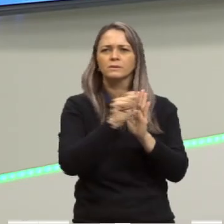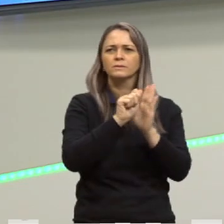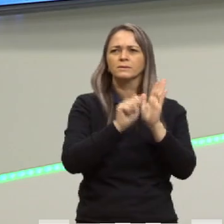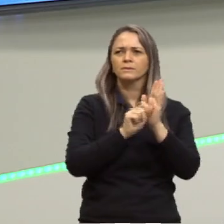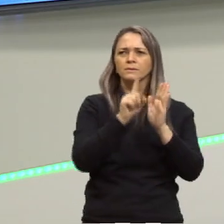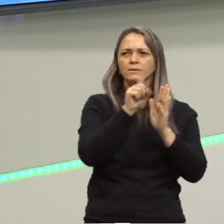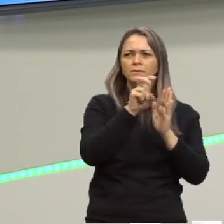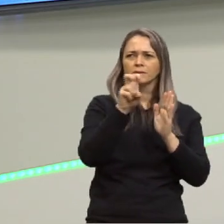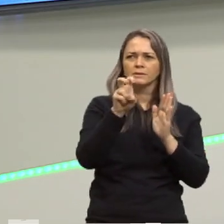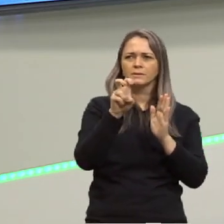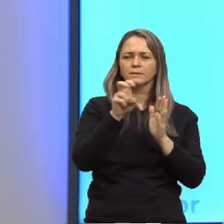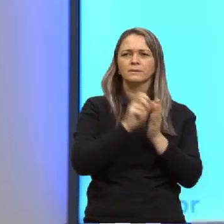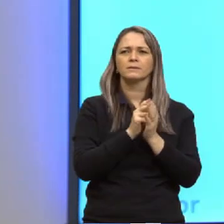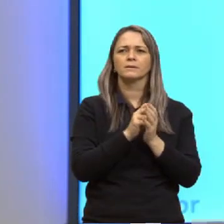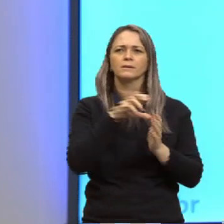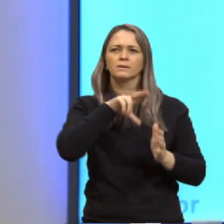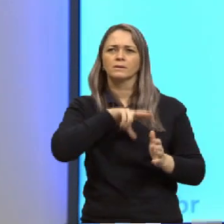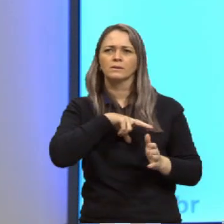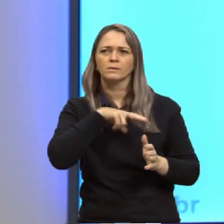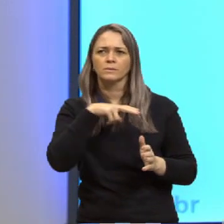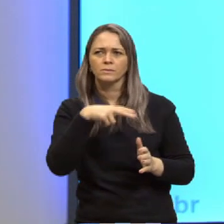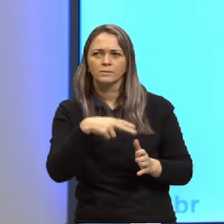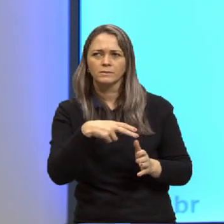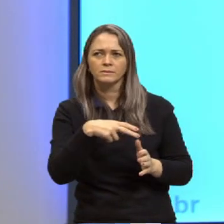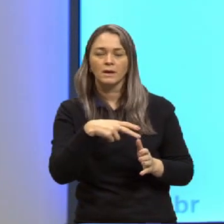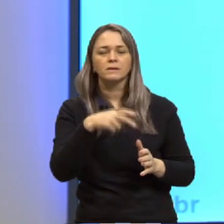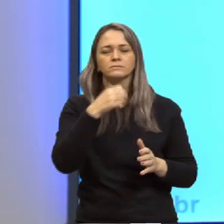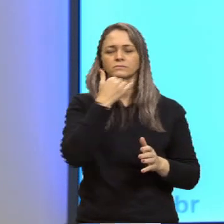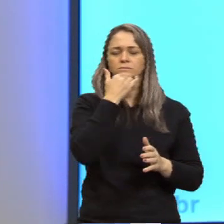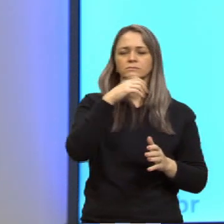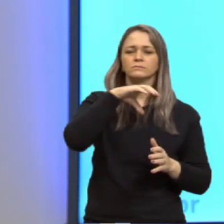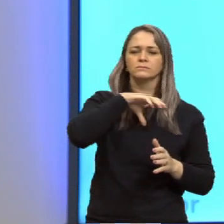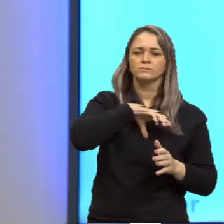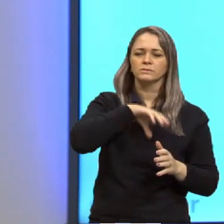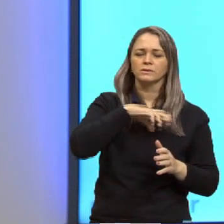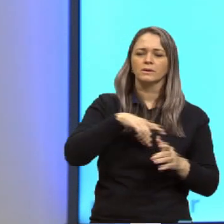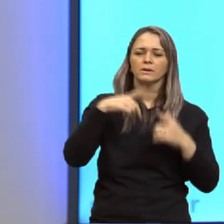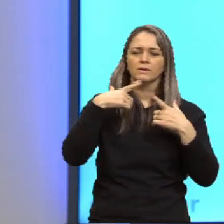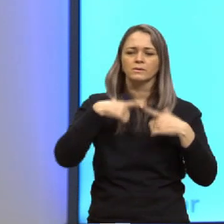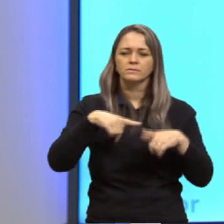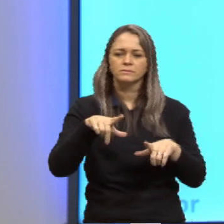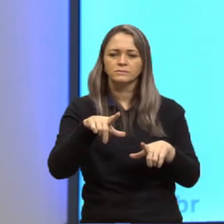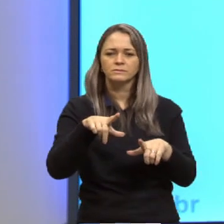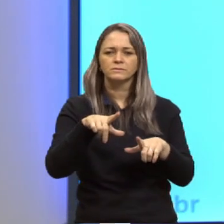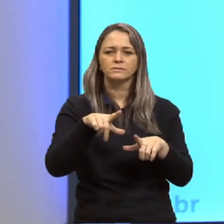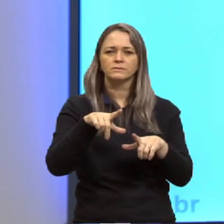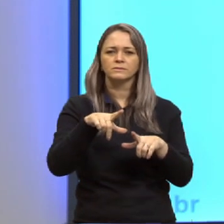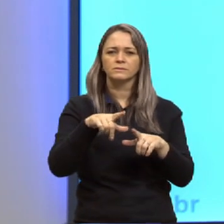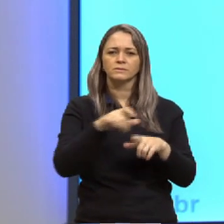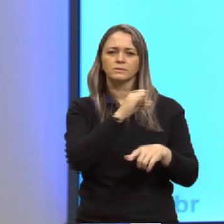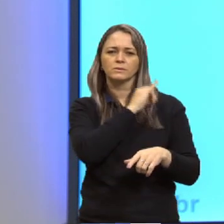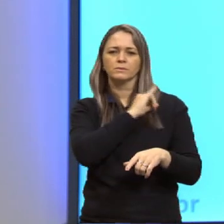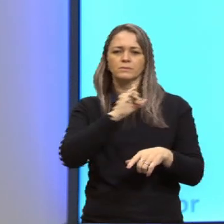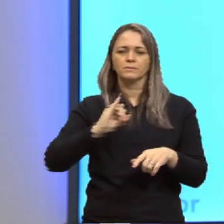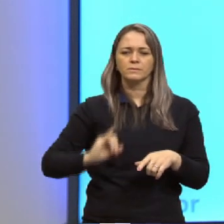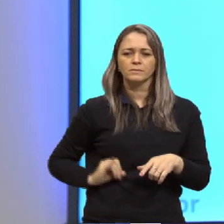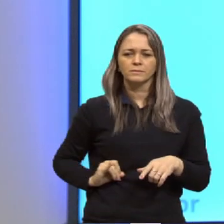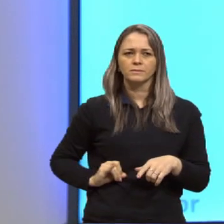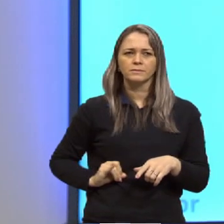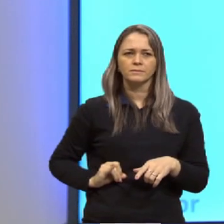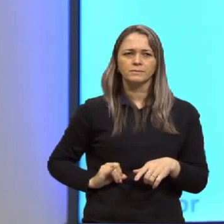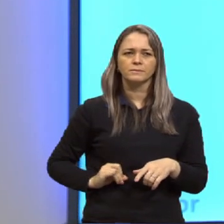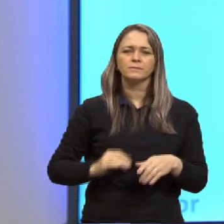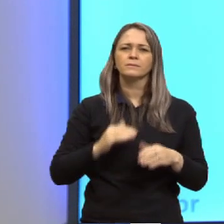o português ali a língua se transformou na língua de um império nesse